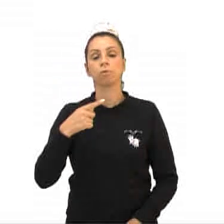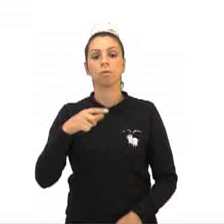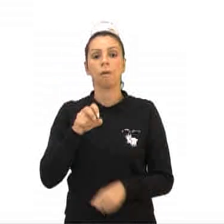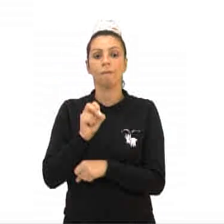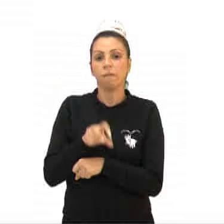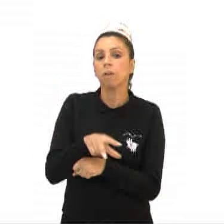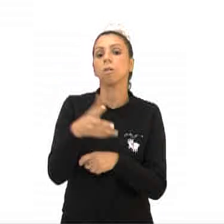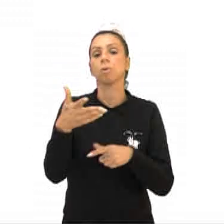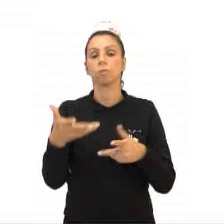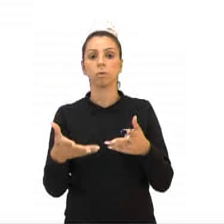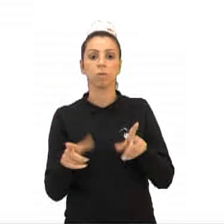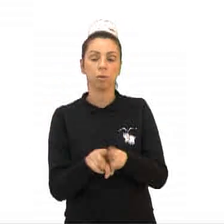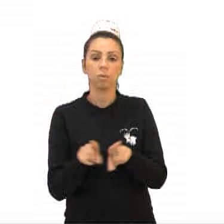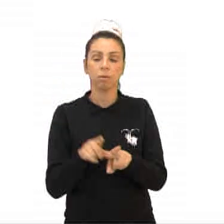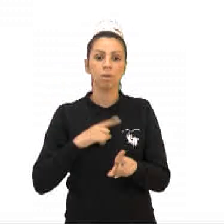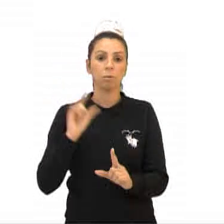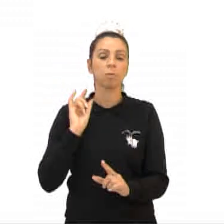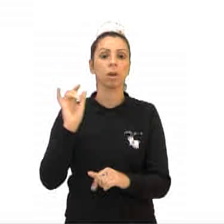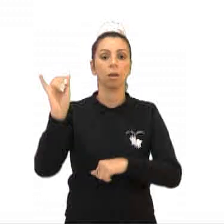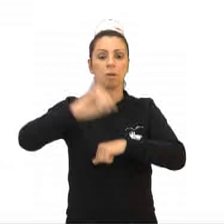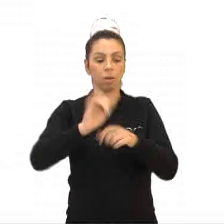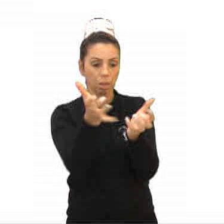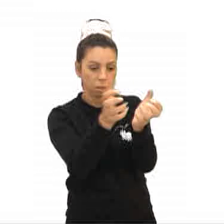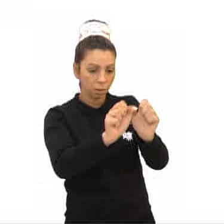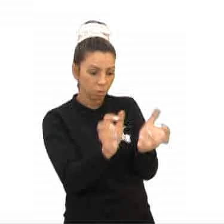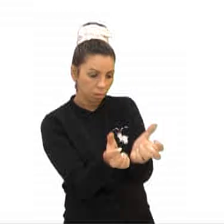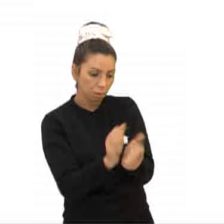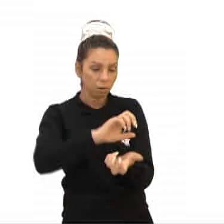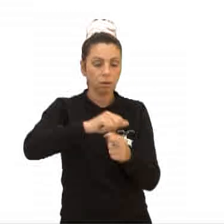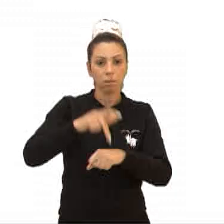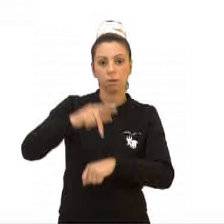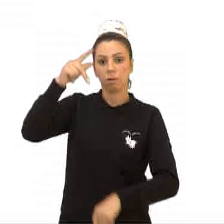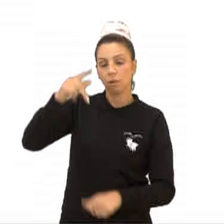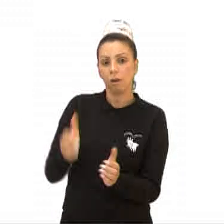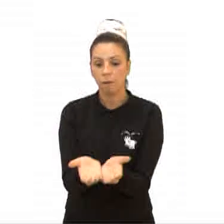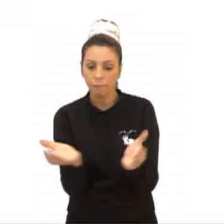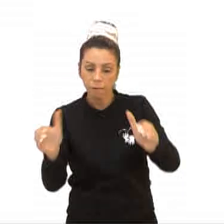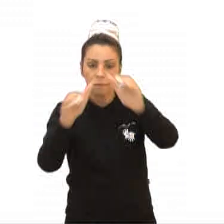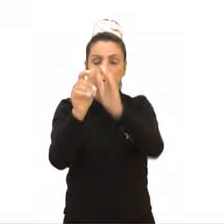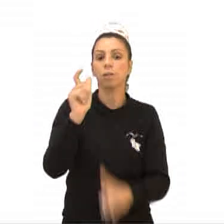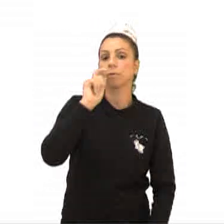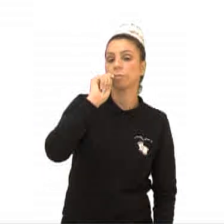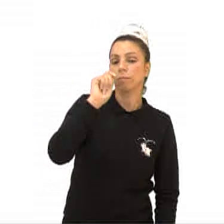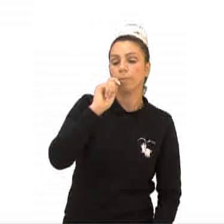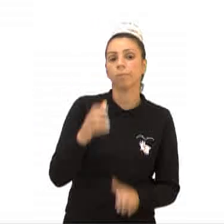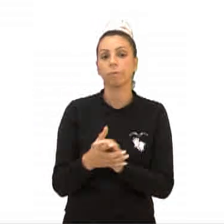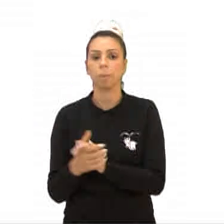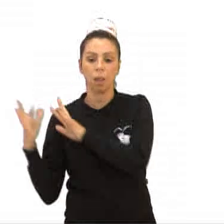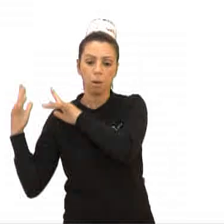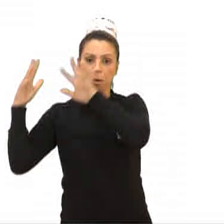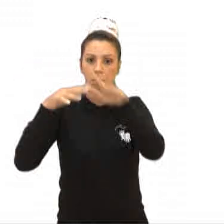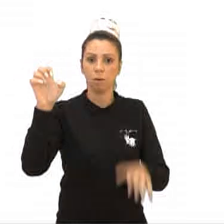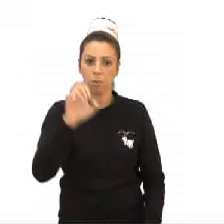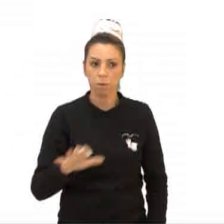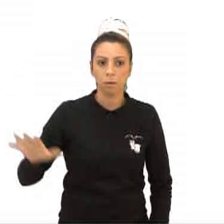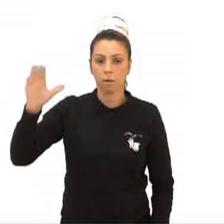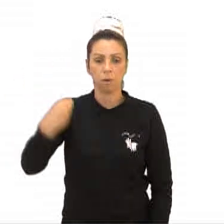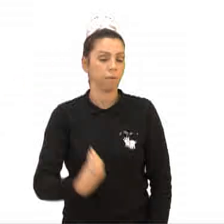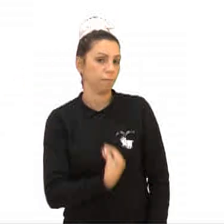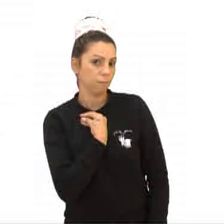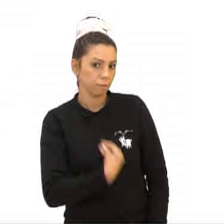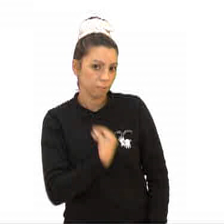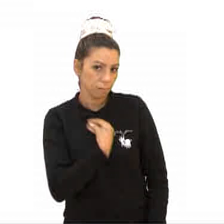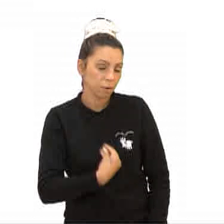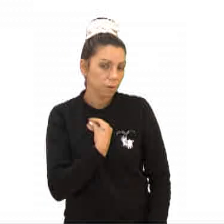central, tendo em destaque em suas cerâmicas, esculturas e pedra, vasos, tatuetes e cachimbas. Após a invasão europeia, poucos sobreviveram, vivem atualmente na